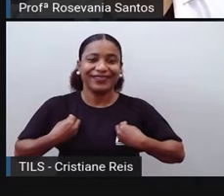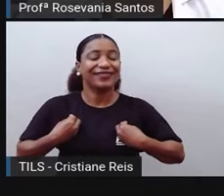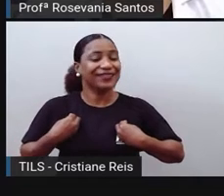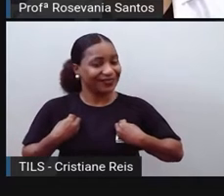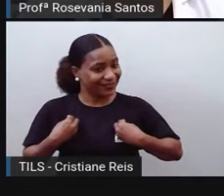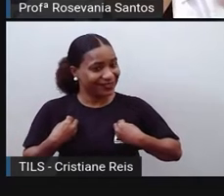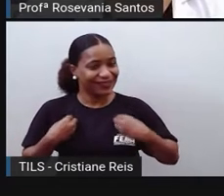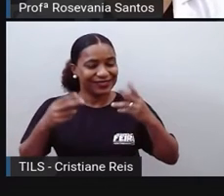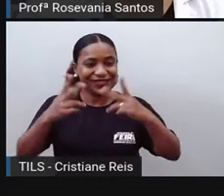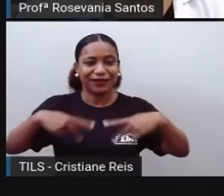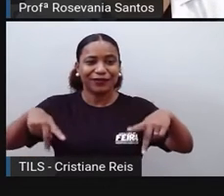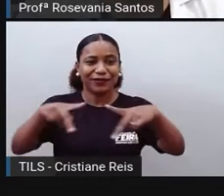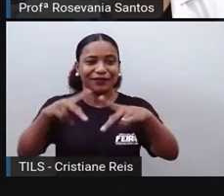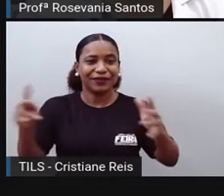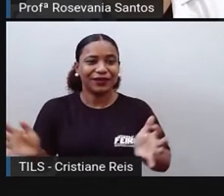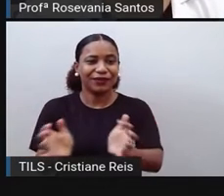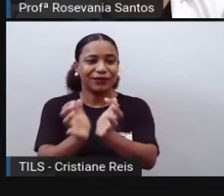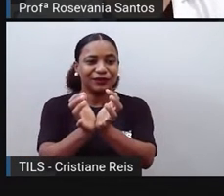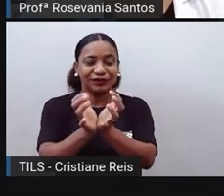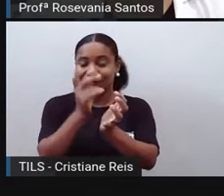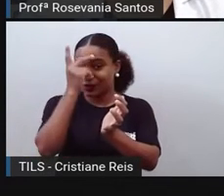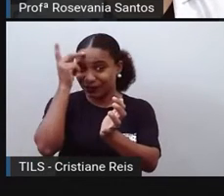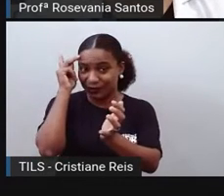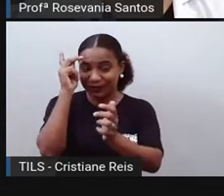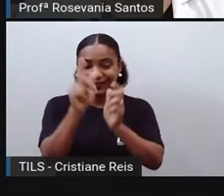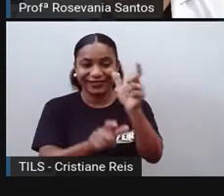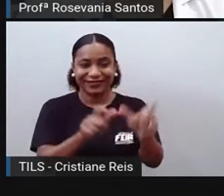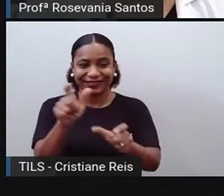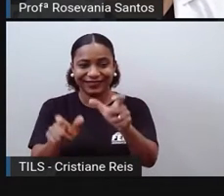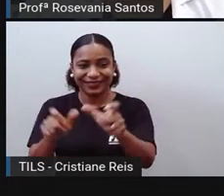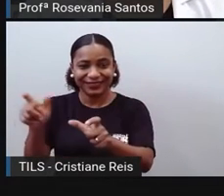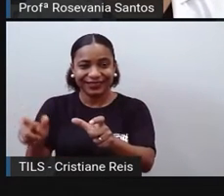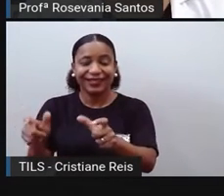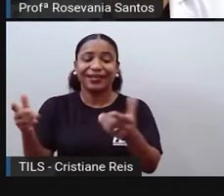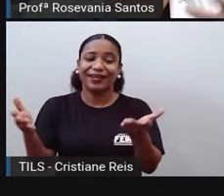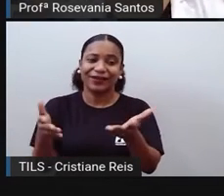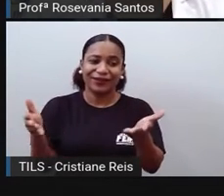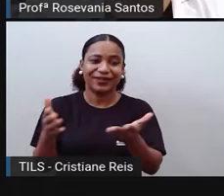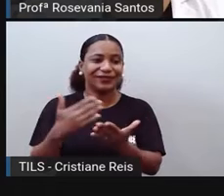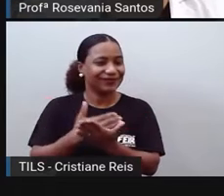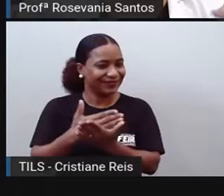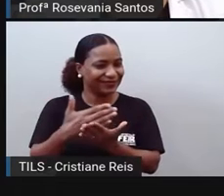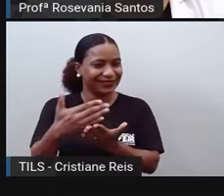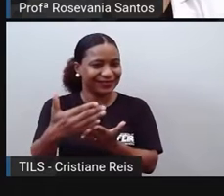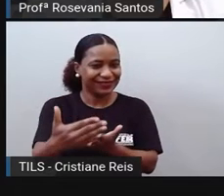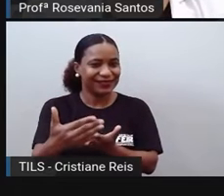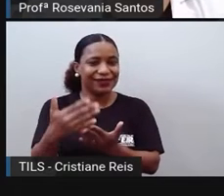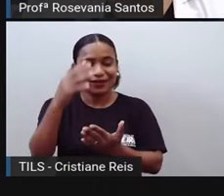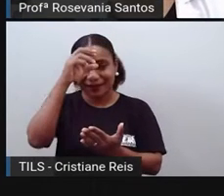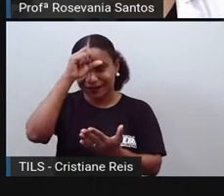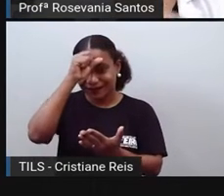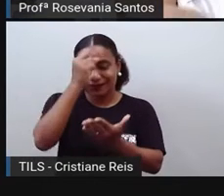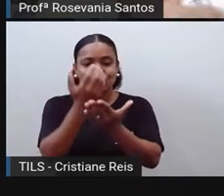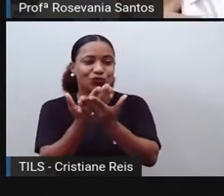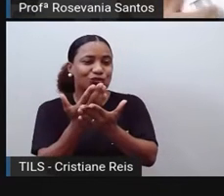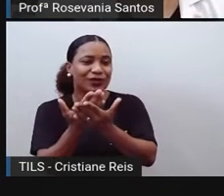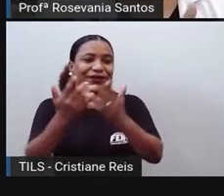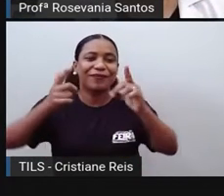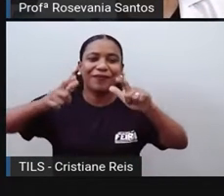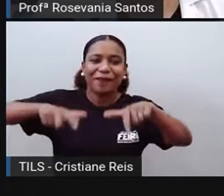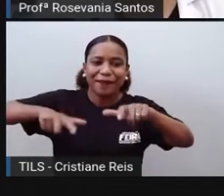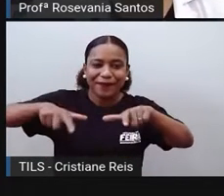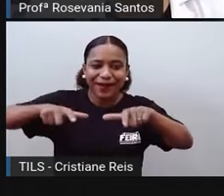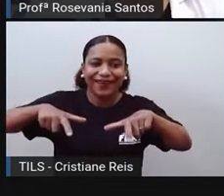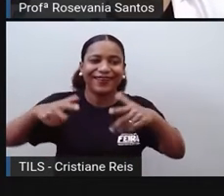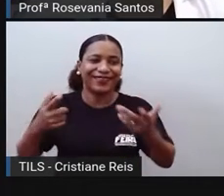aprendi, que é esse conjunto de todos os habitantes. Então, inicialmente, como eu falei para vocês, a gente estuda, né? Os habitantes do bairro, lá no